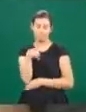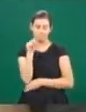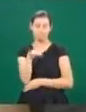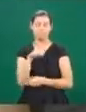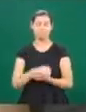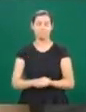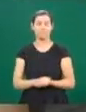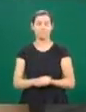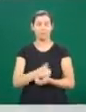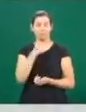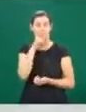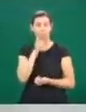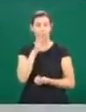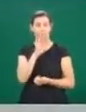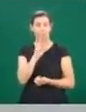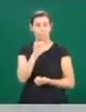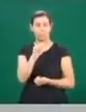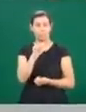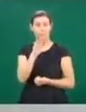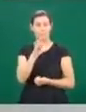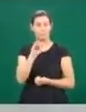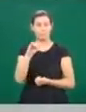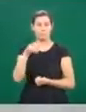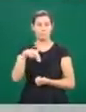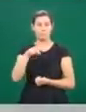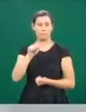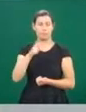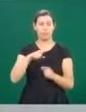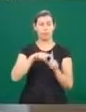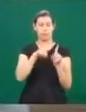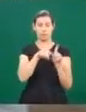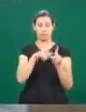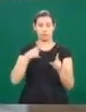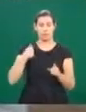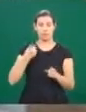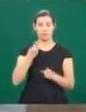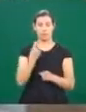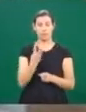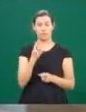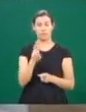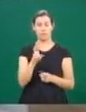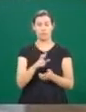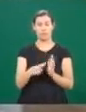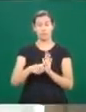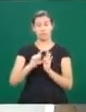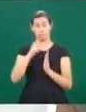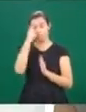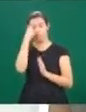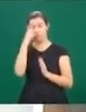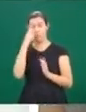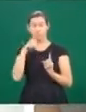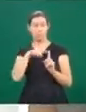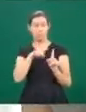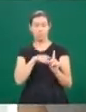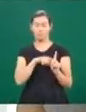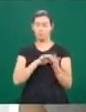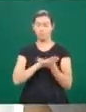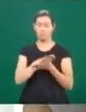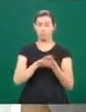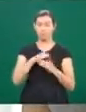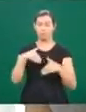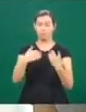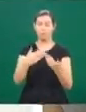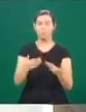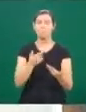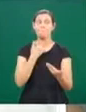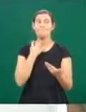Fabiana ficou grávida de João Neto aos 35 anos. Conta que não pensava em ter filho, mas com o passar do tempo,